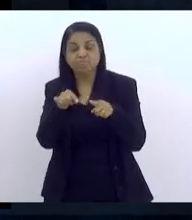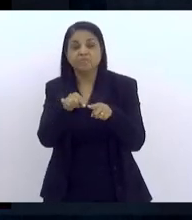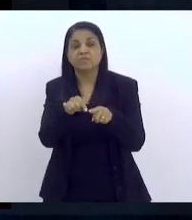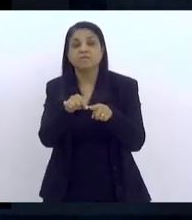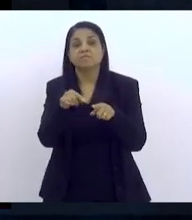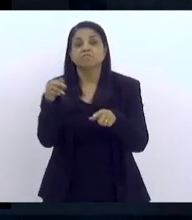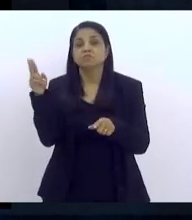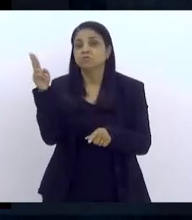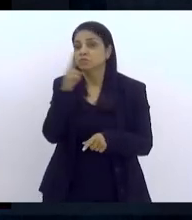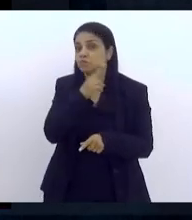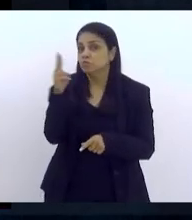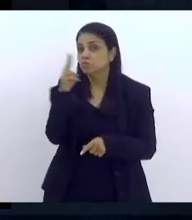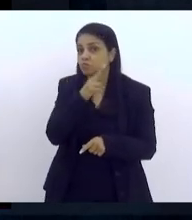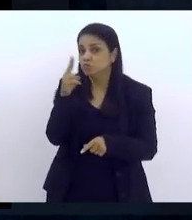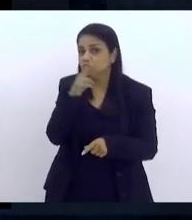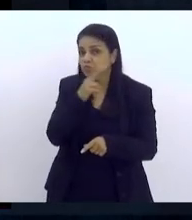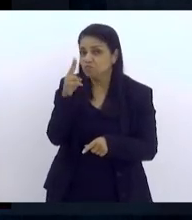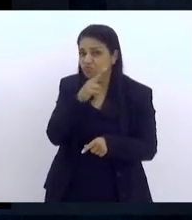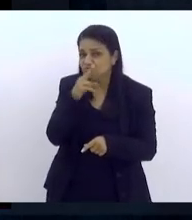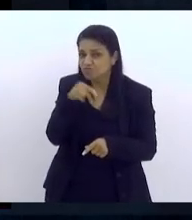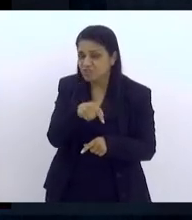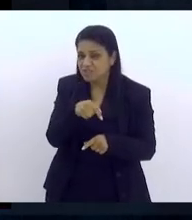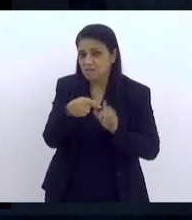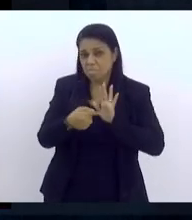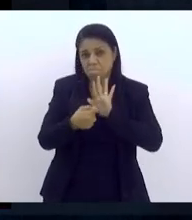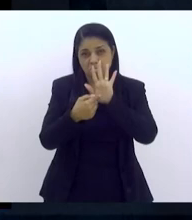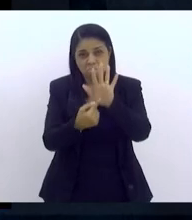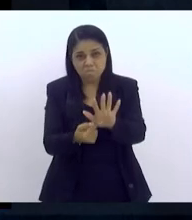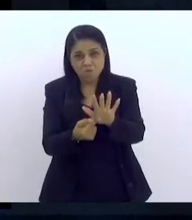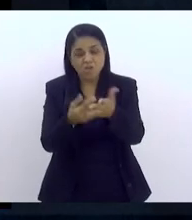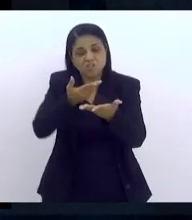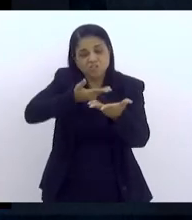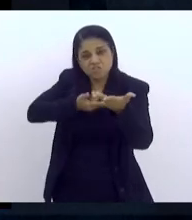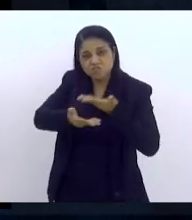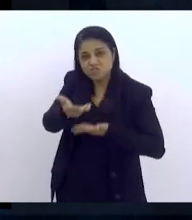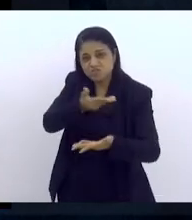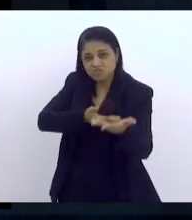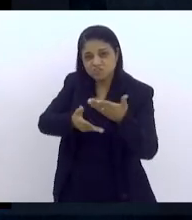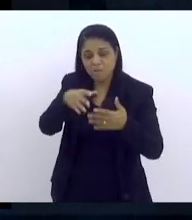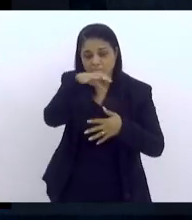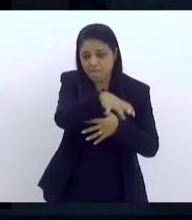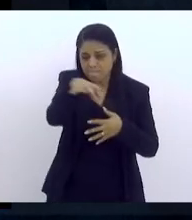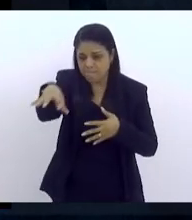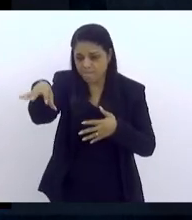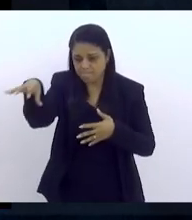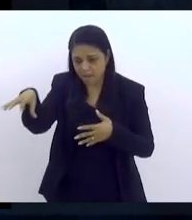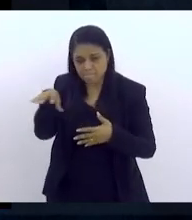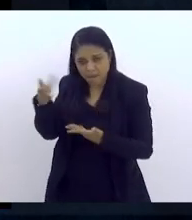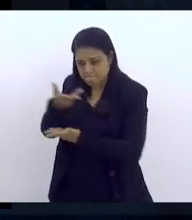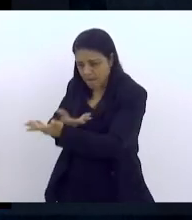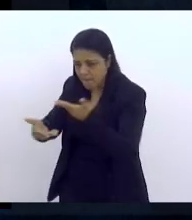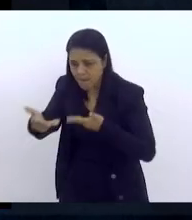urgência e a necessidade de uma articulação intensitorial que